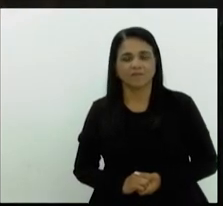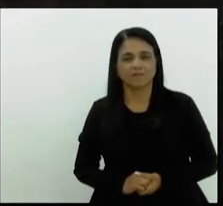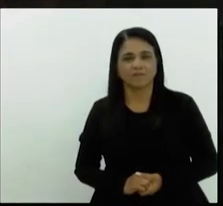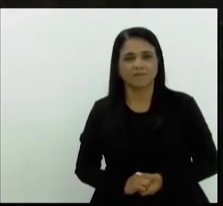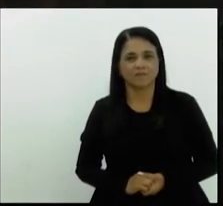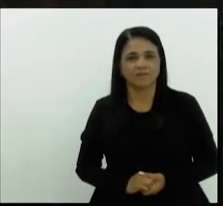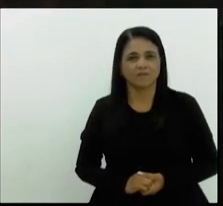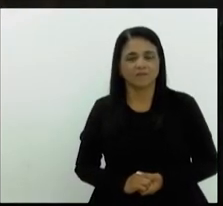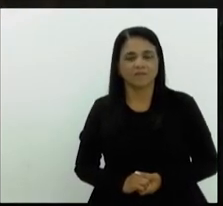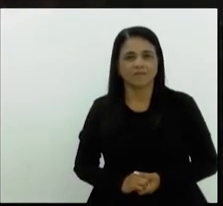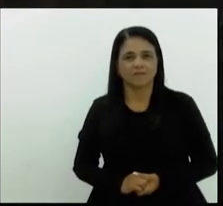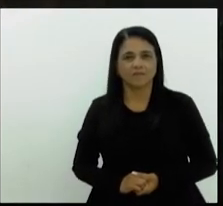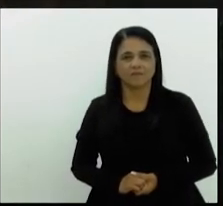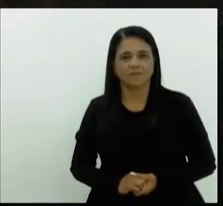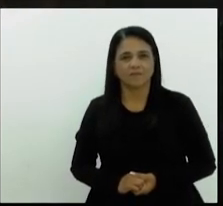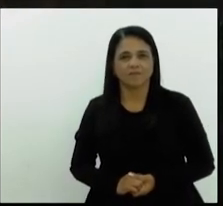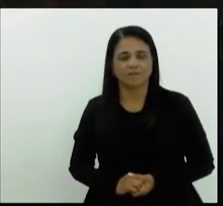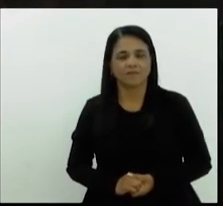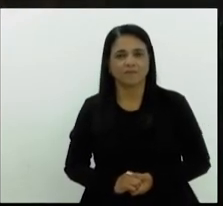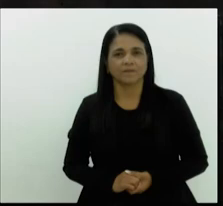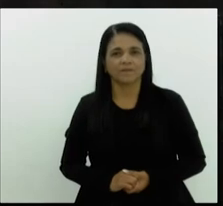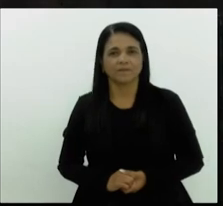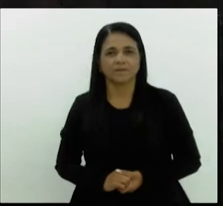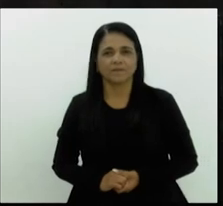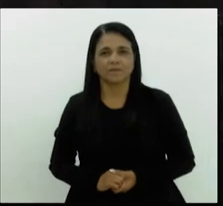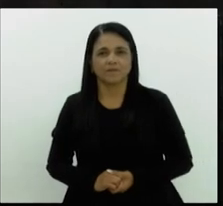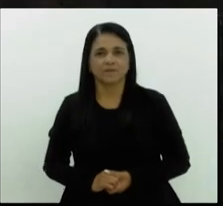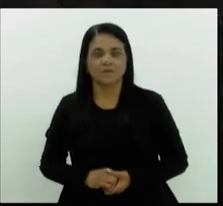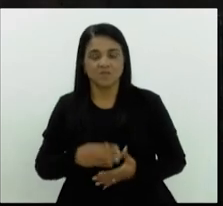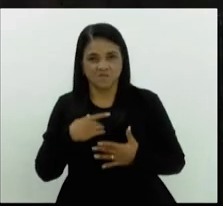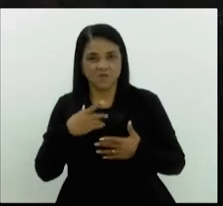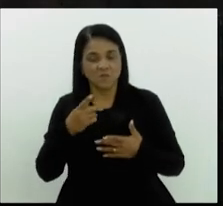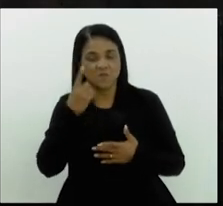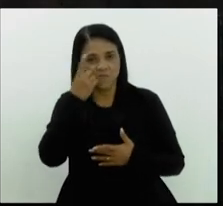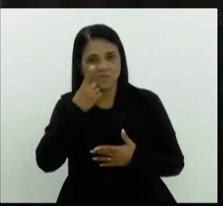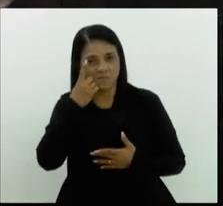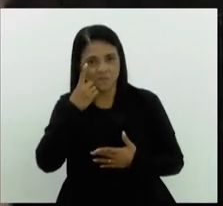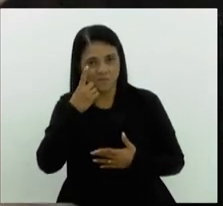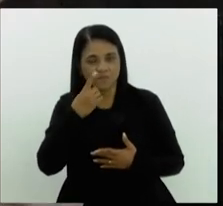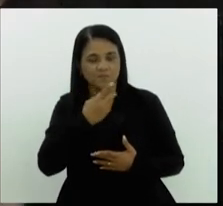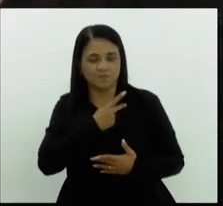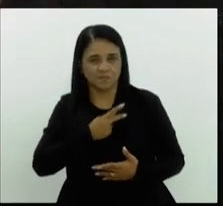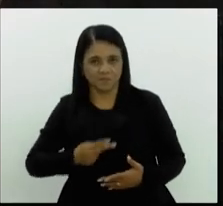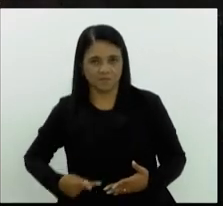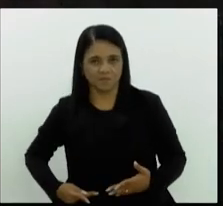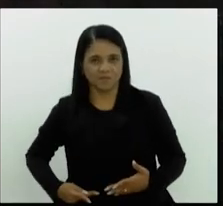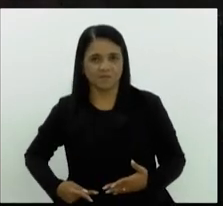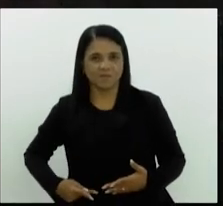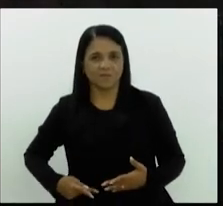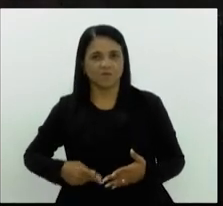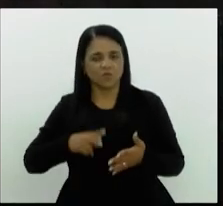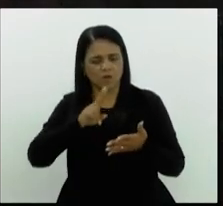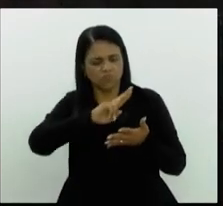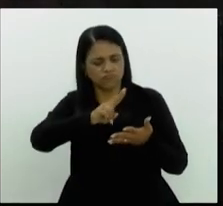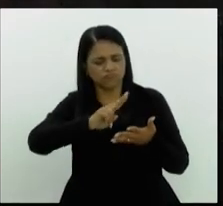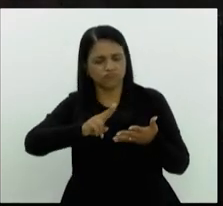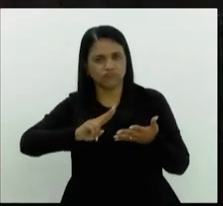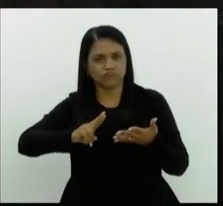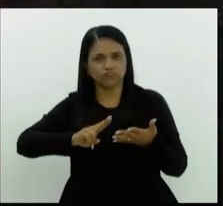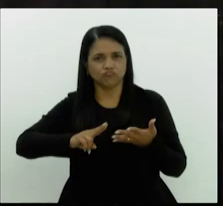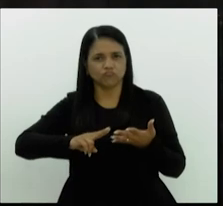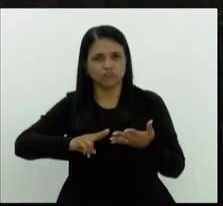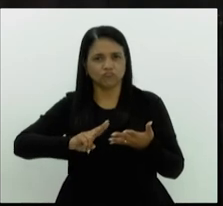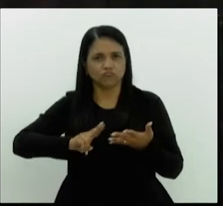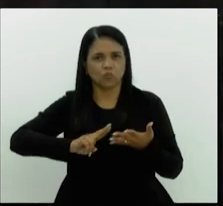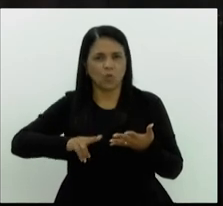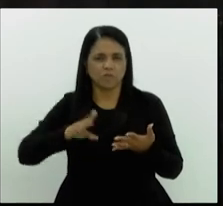Sr. Presidente, Srs. Deputados, eu vou apenas fazer aqui uma leitura de alguns nomes, pretendo ser o mais